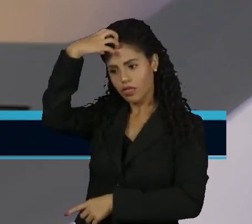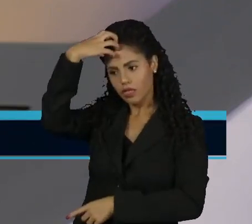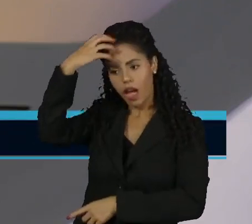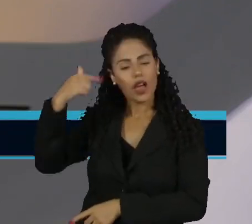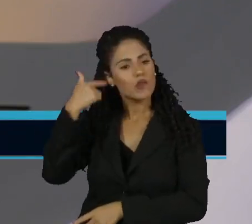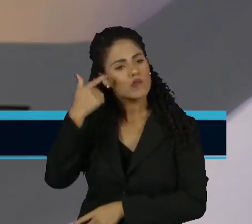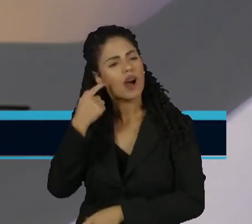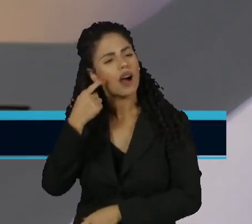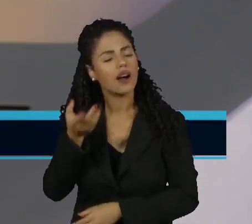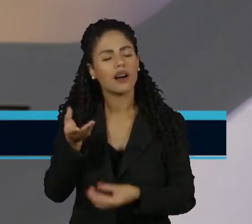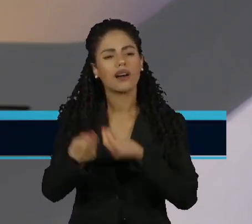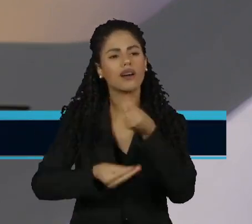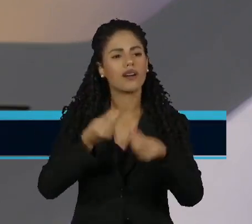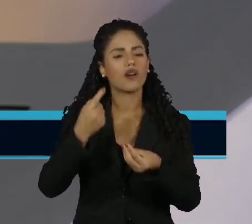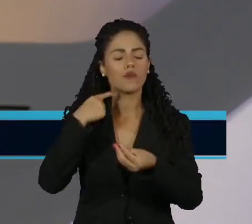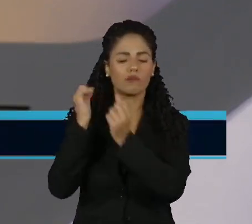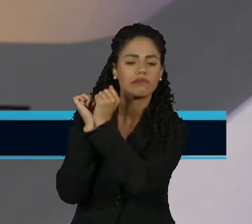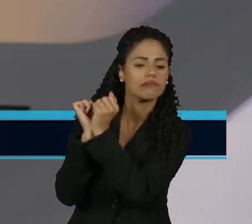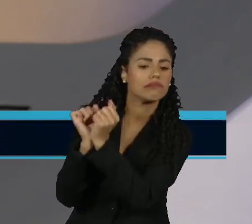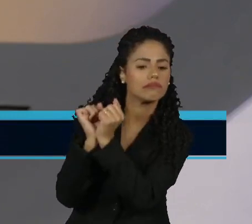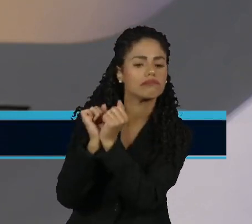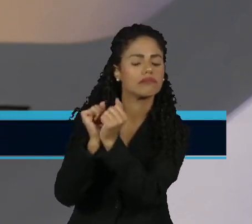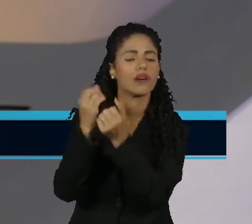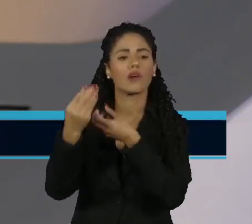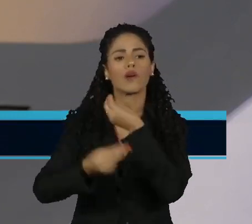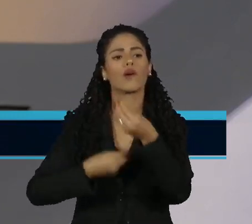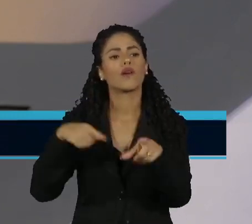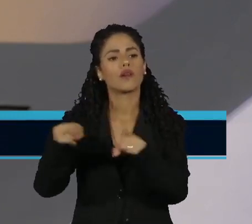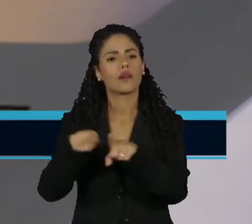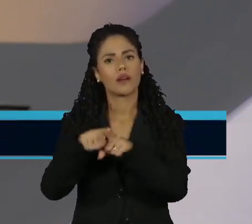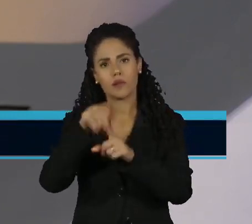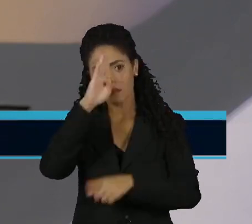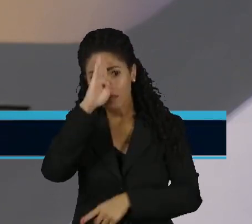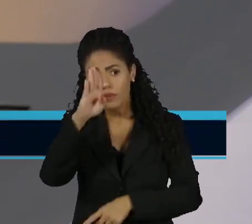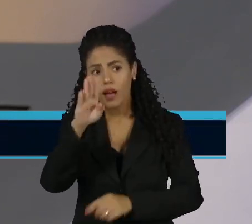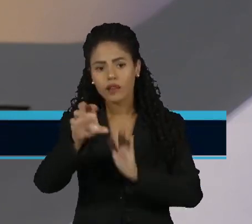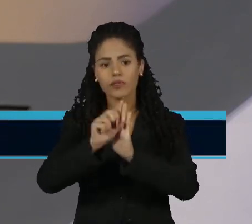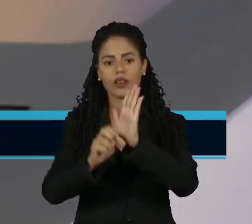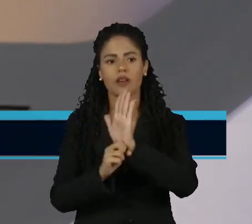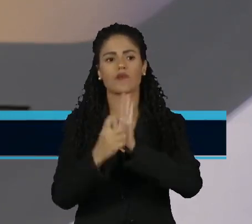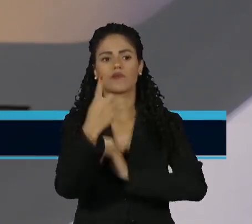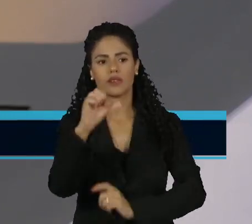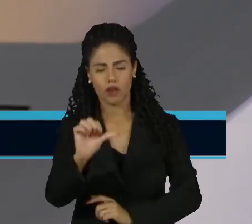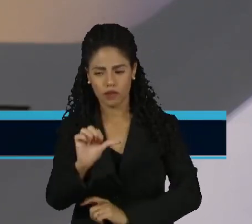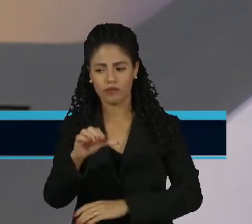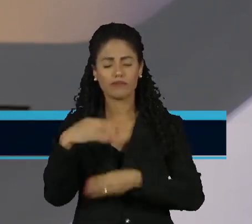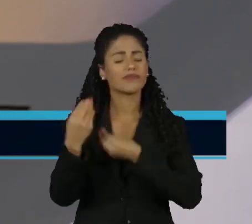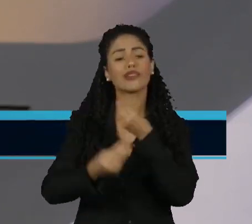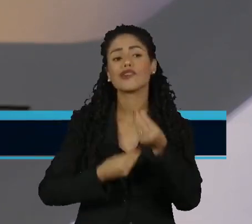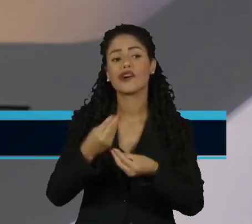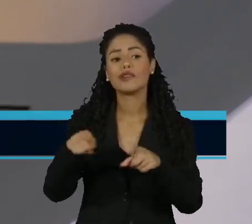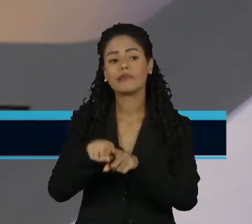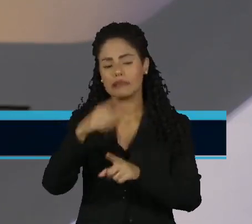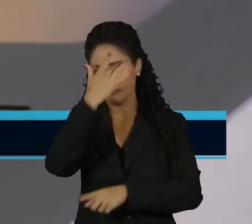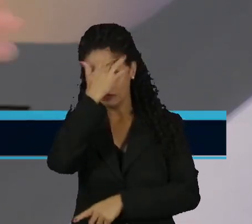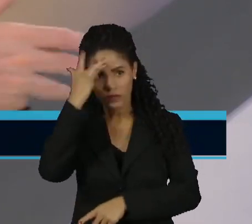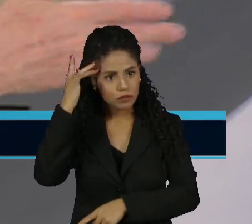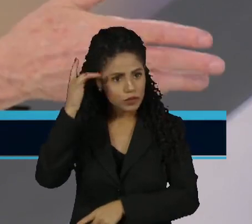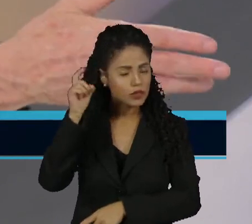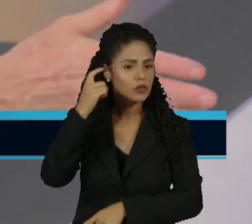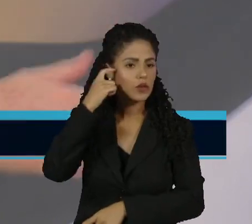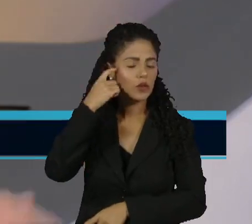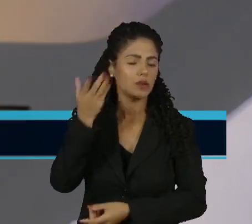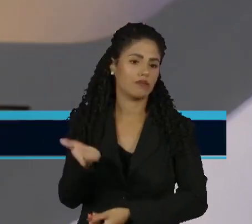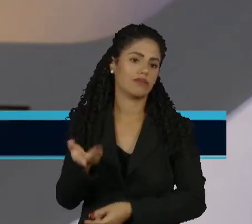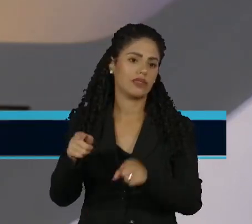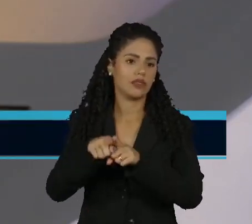Porque a escravidão foi o grande negócio do século XIX. Quer dizer, gente, Daniel Defoe, que